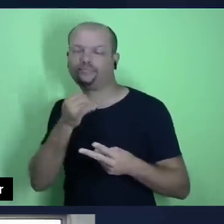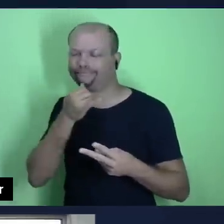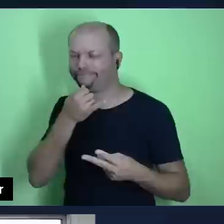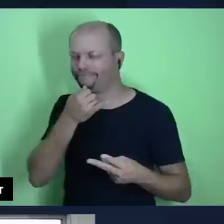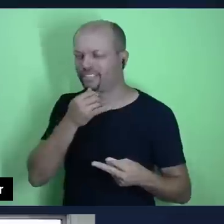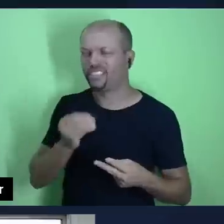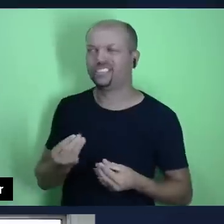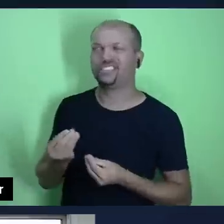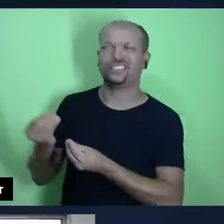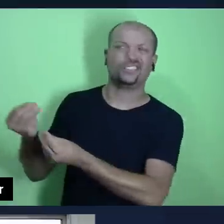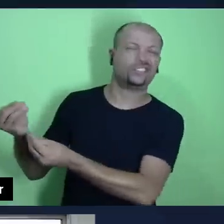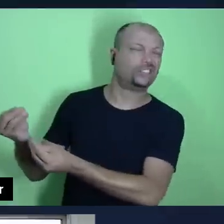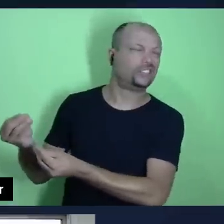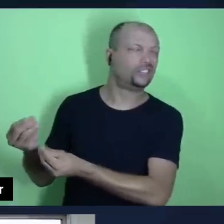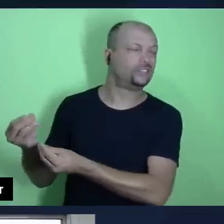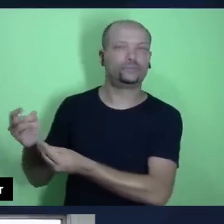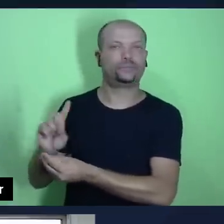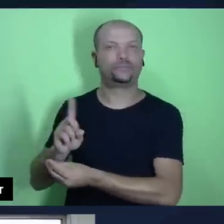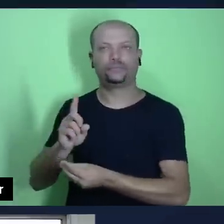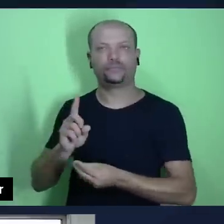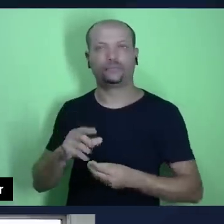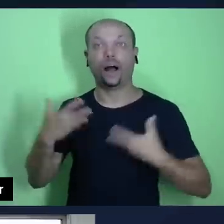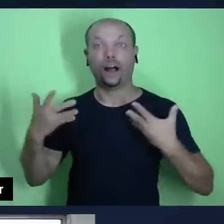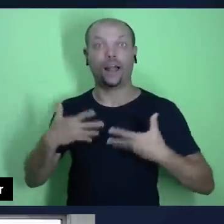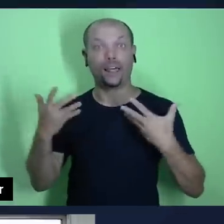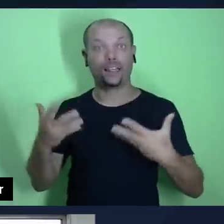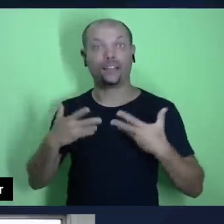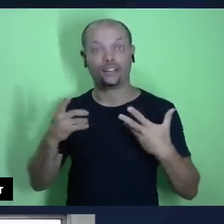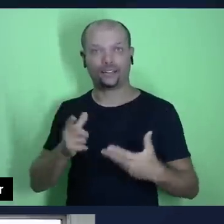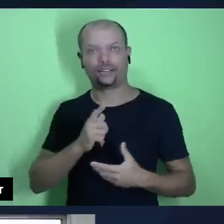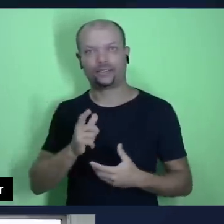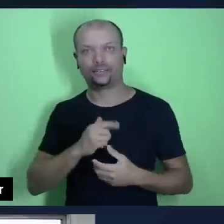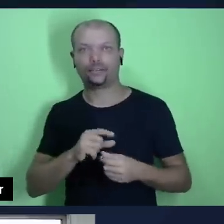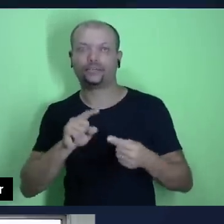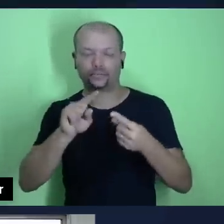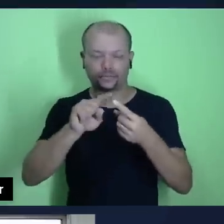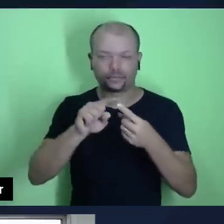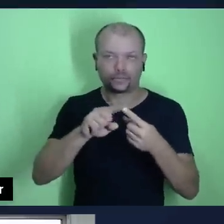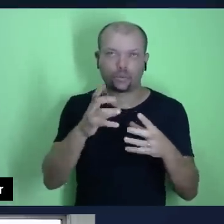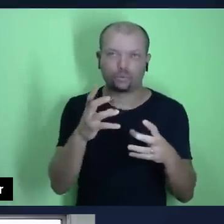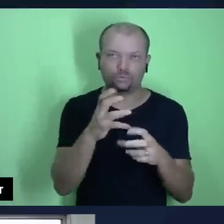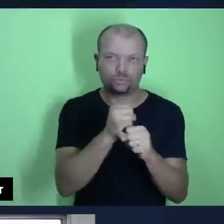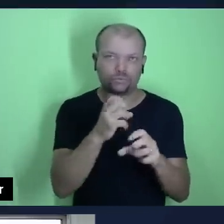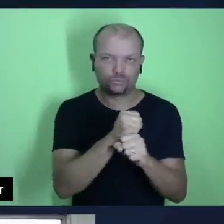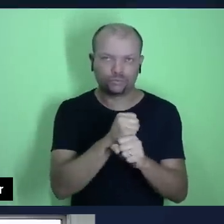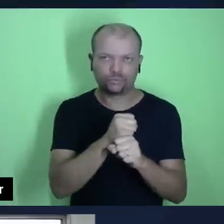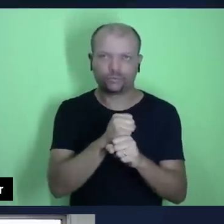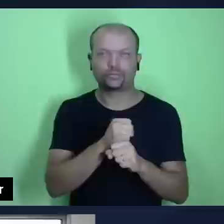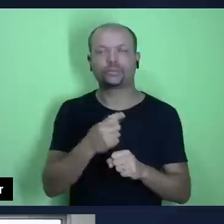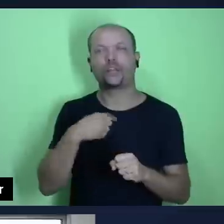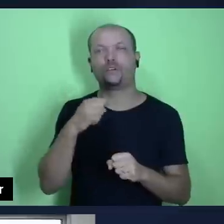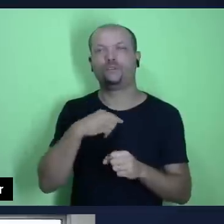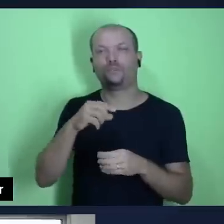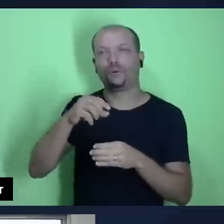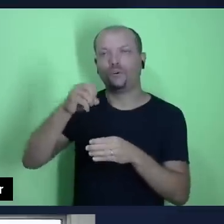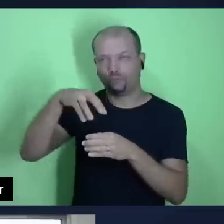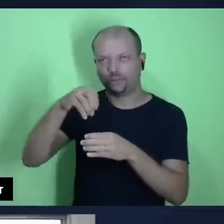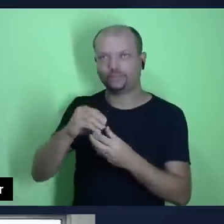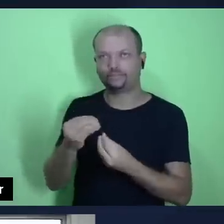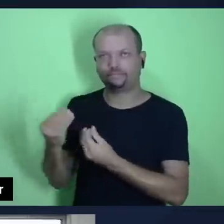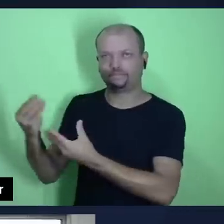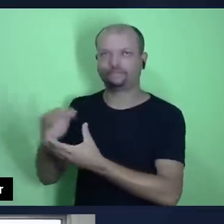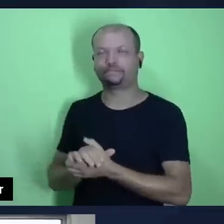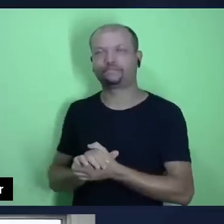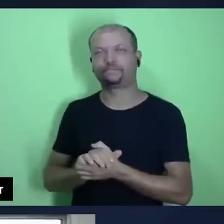por necessidade. Então, quer dizer, eu faço o cálculo do valor que eu vou ofertar e